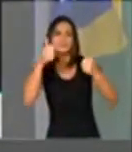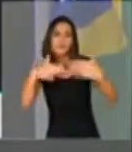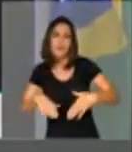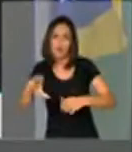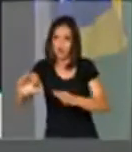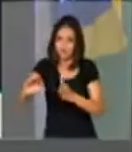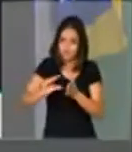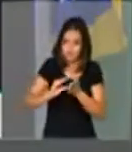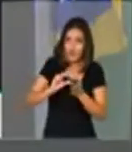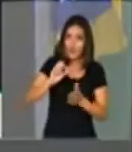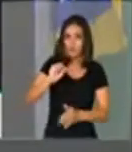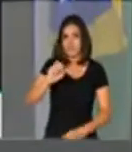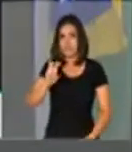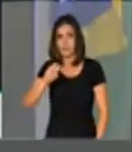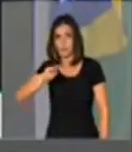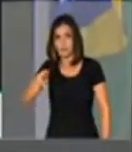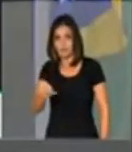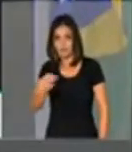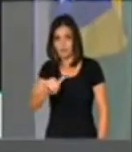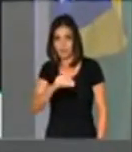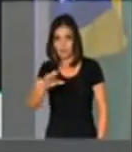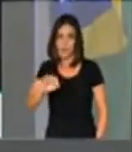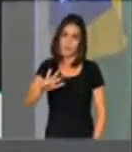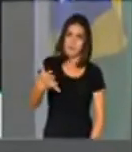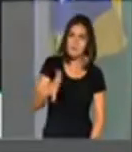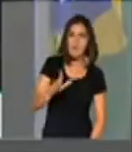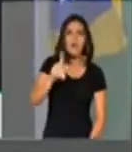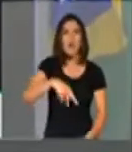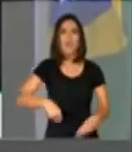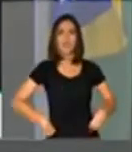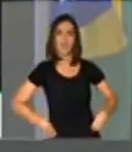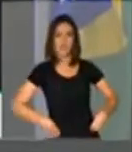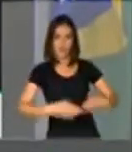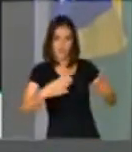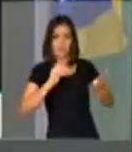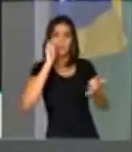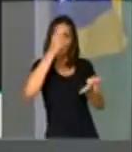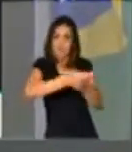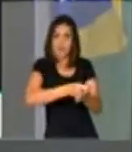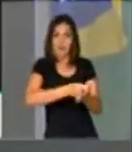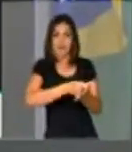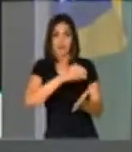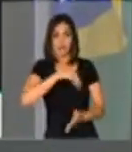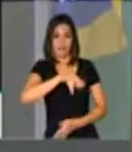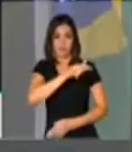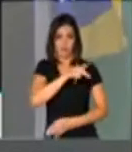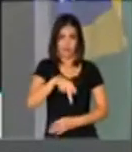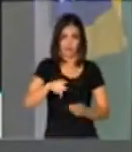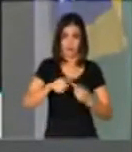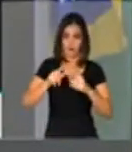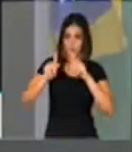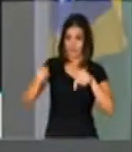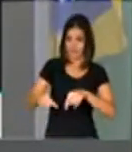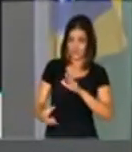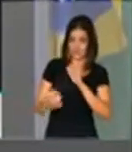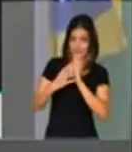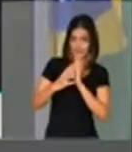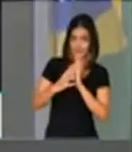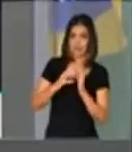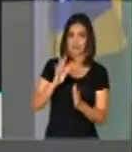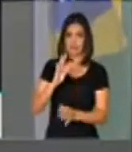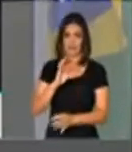85 milhões, em média, são para o custeio de professores, corpo técnico e funcionários.